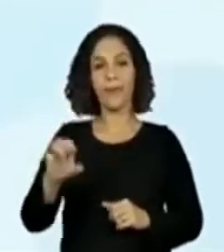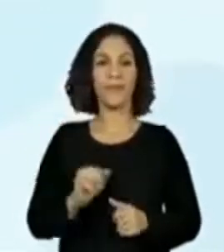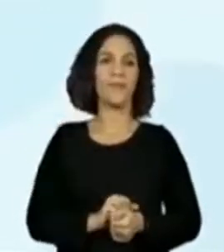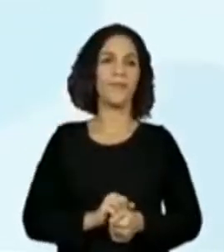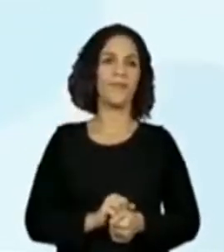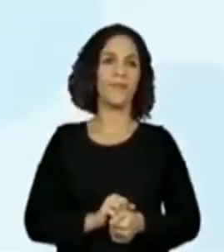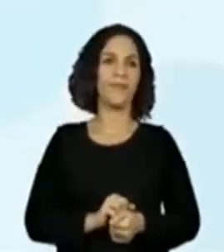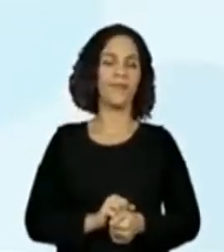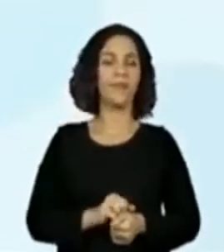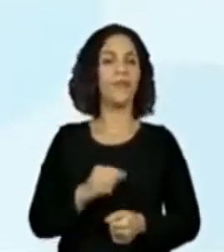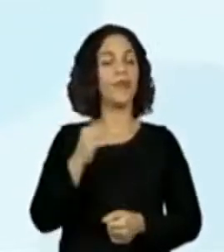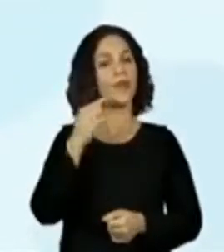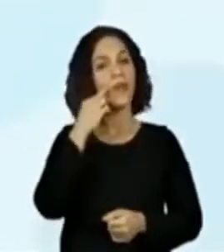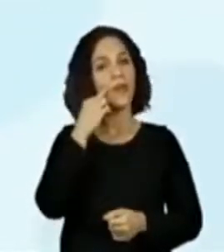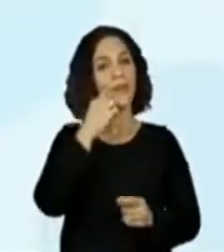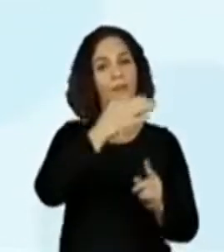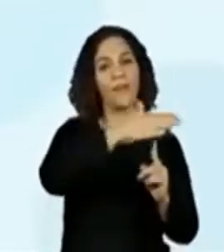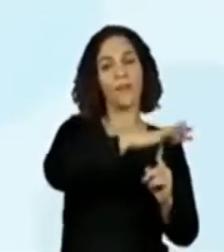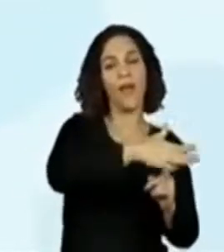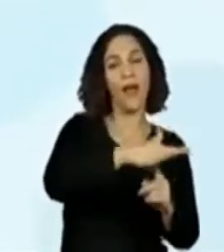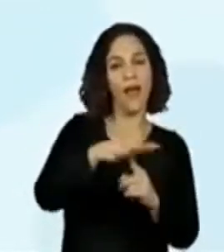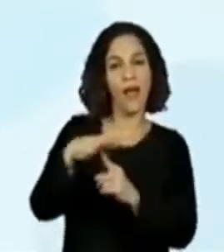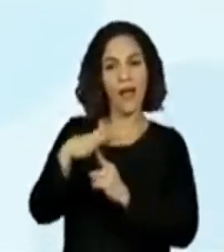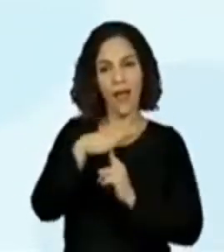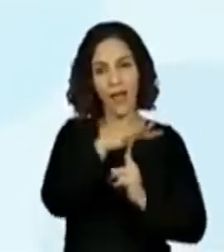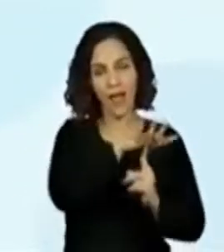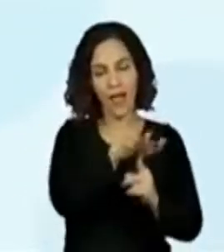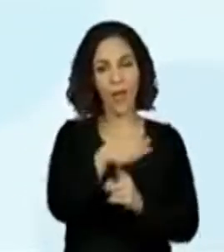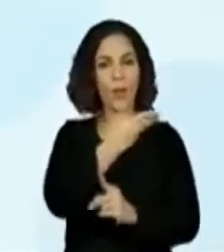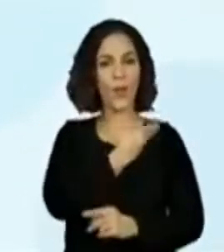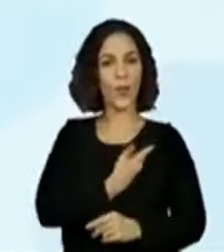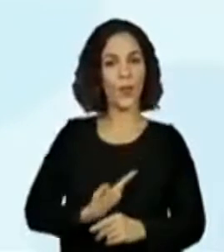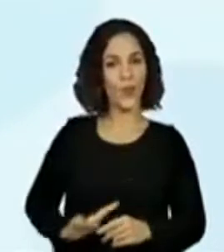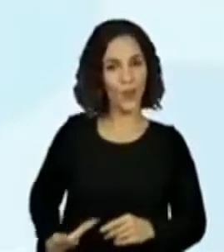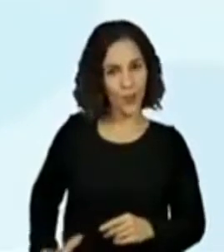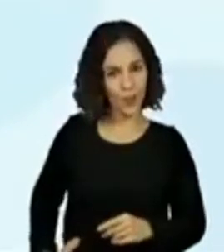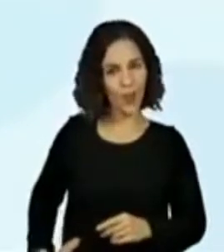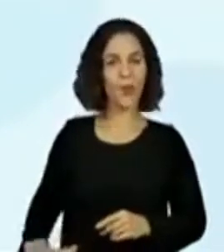parques públicos,